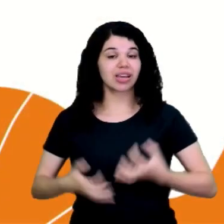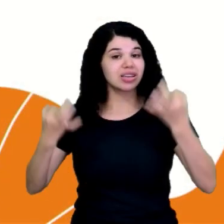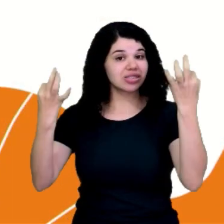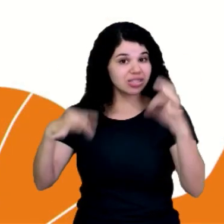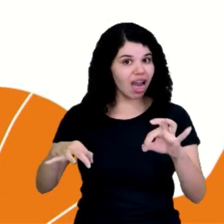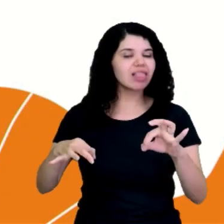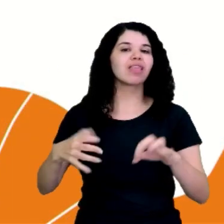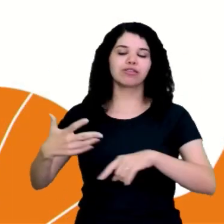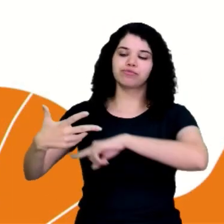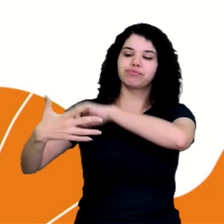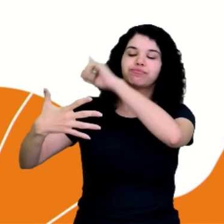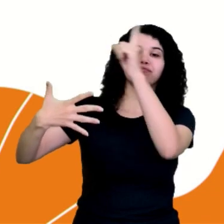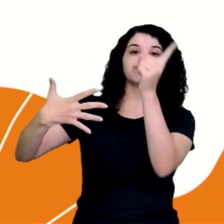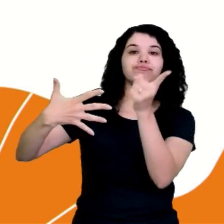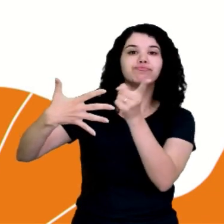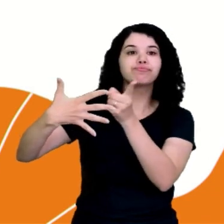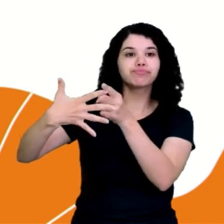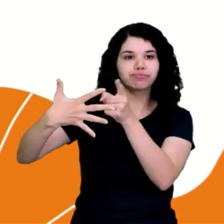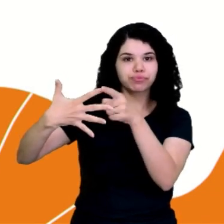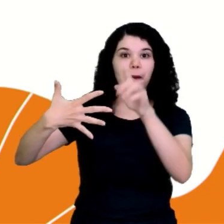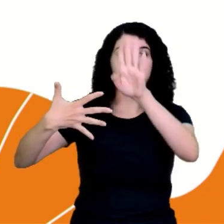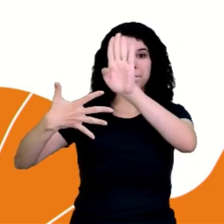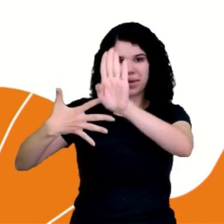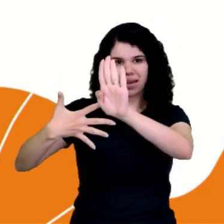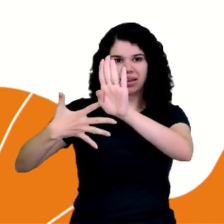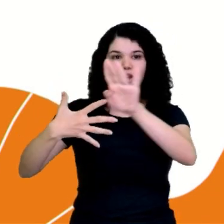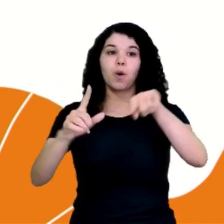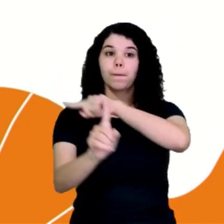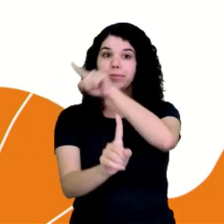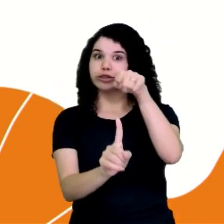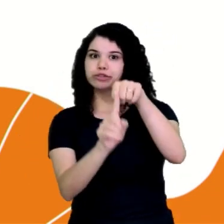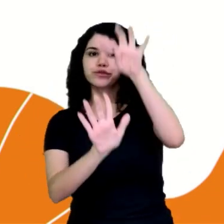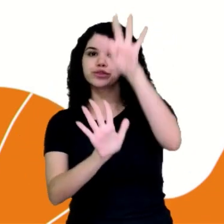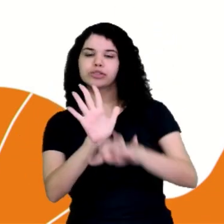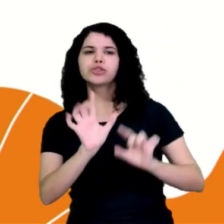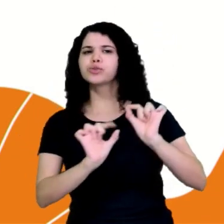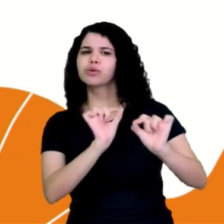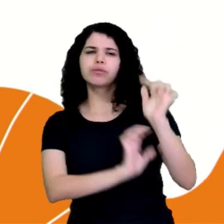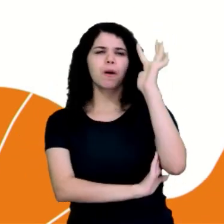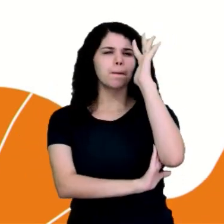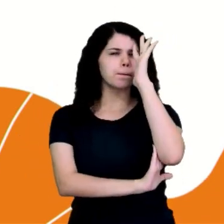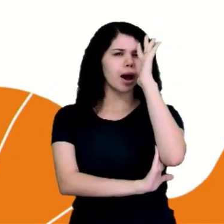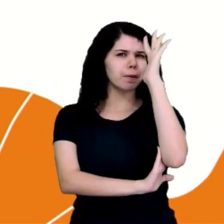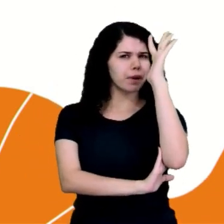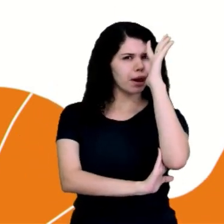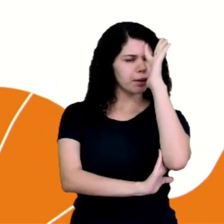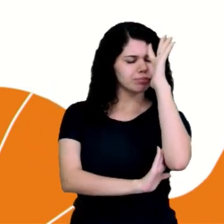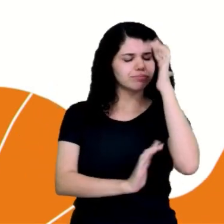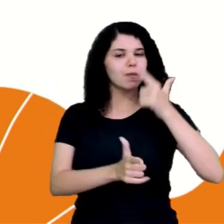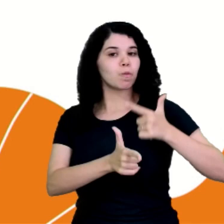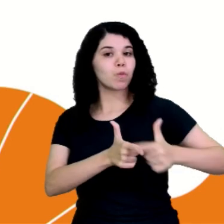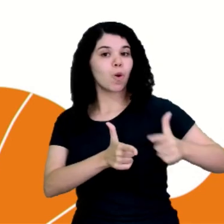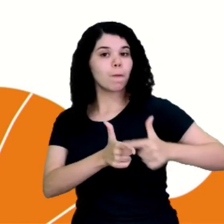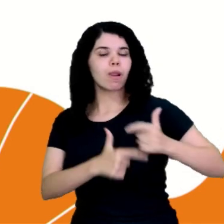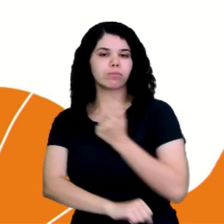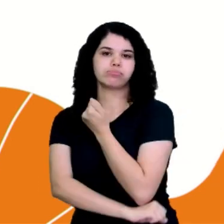a finalidade desse texto é refletir sobre um problema